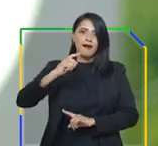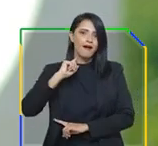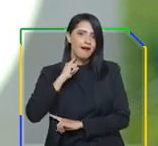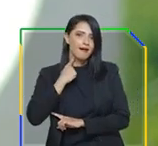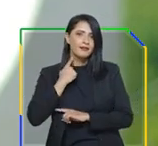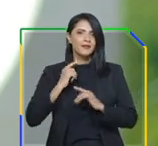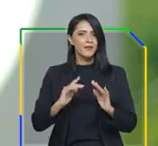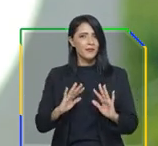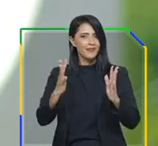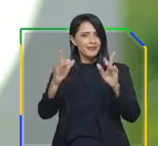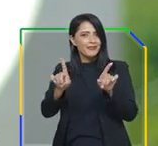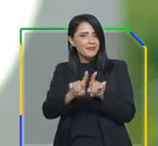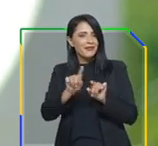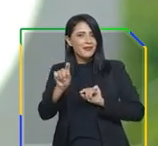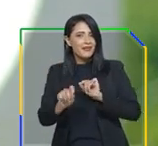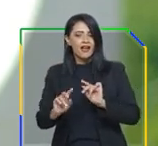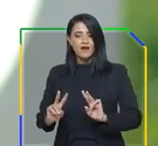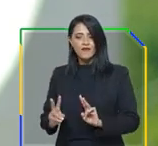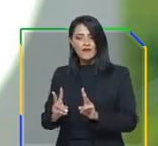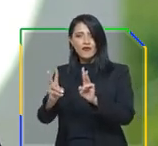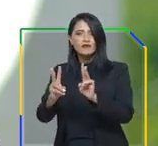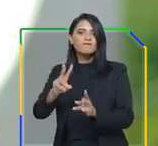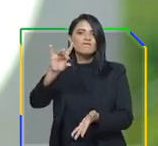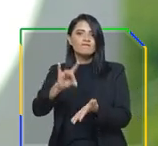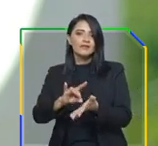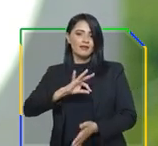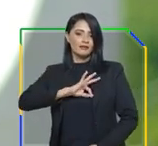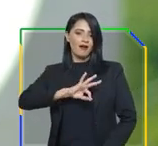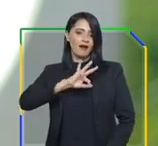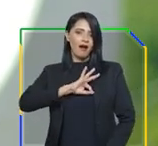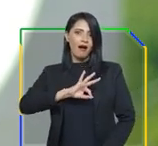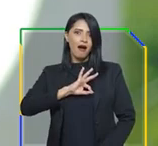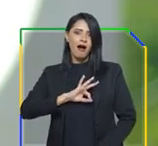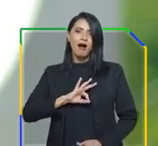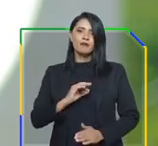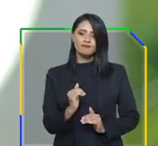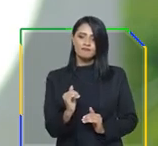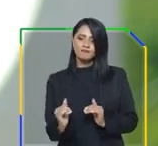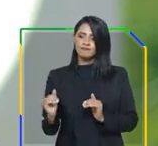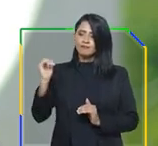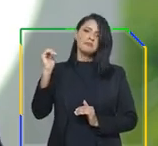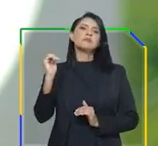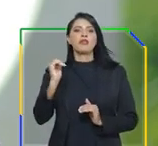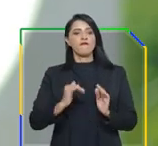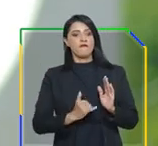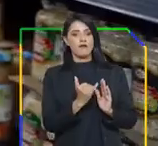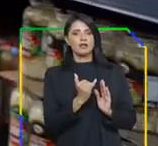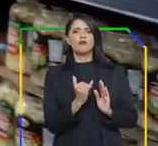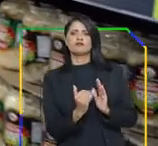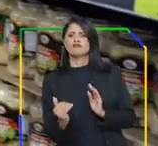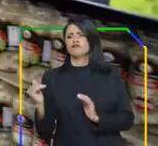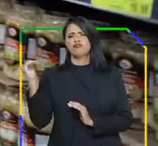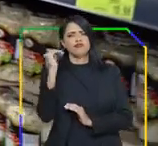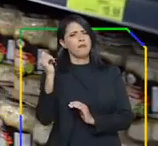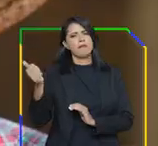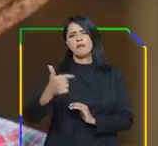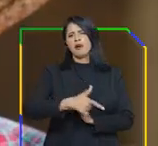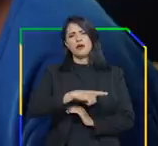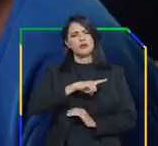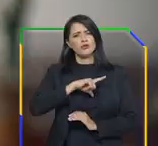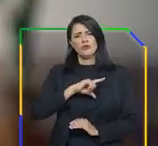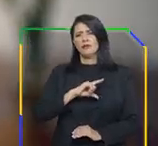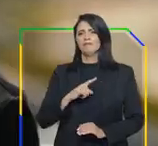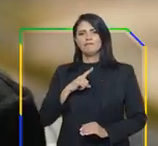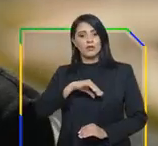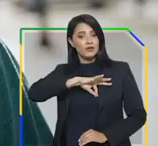dia de comemorar também a valorização real do salário nível, que voltou a subir acima da inflação. A valorização de